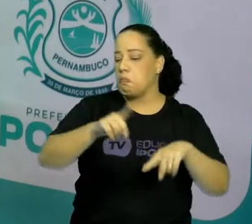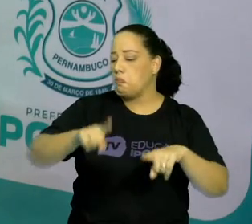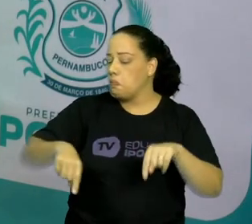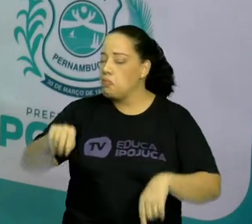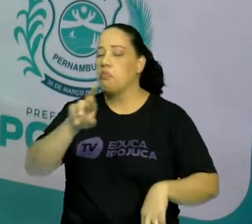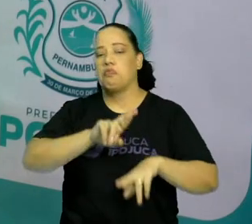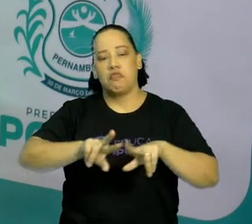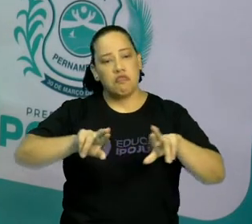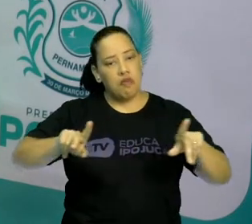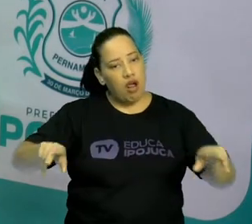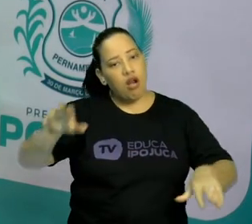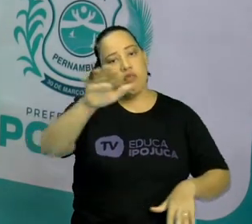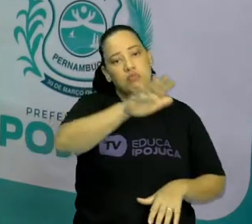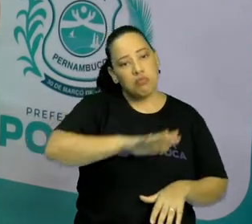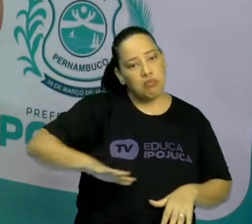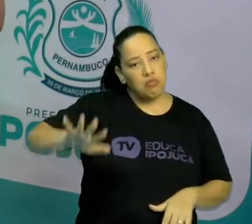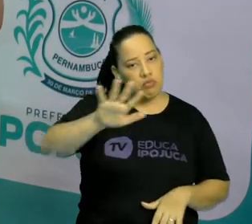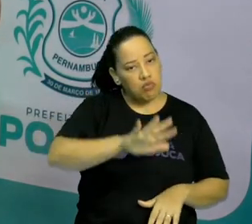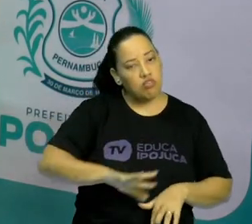região.